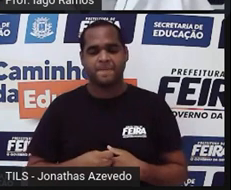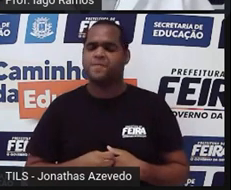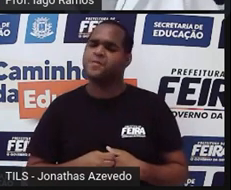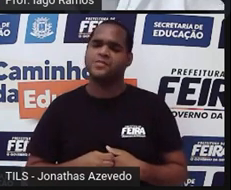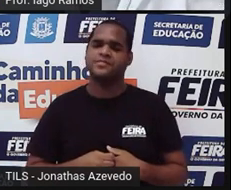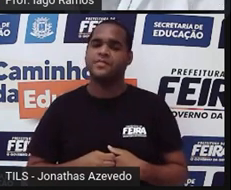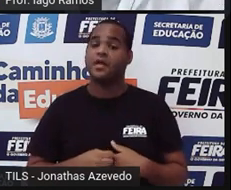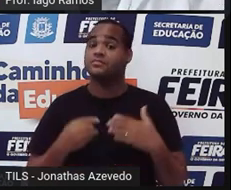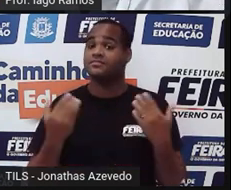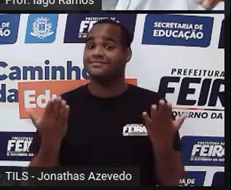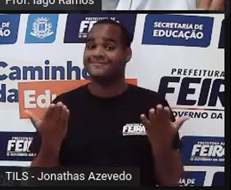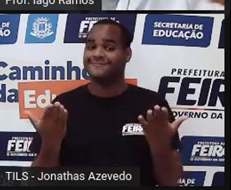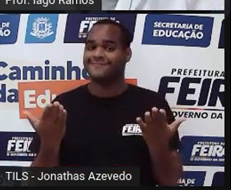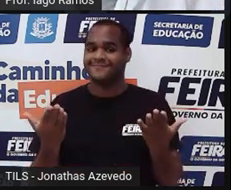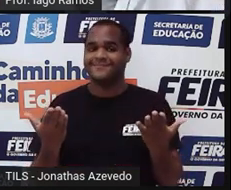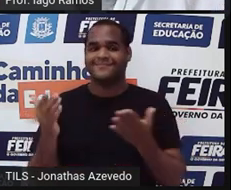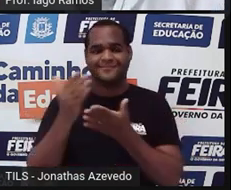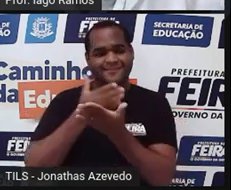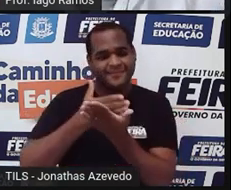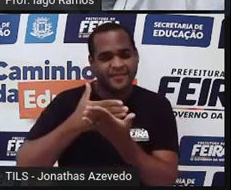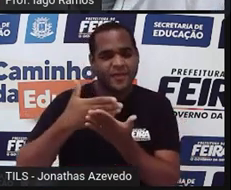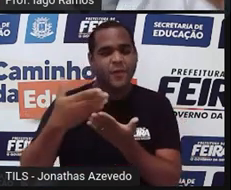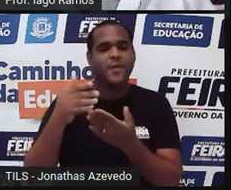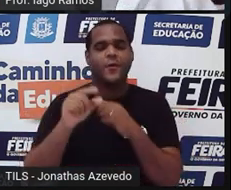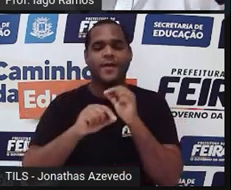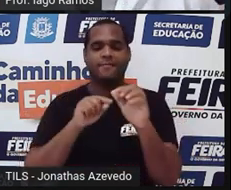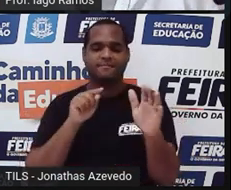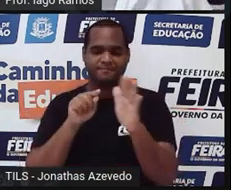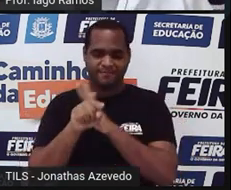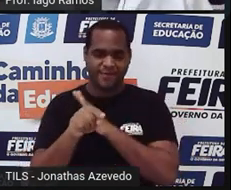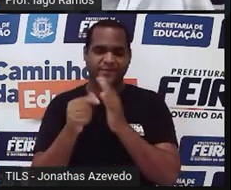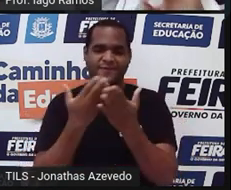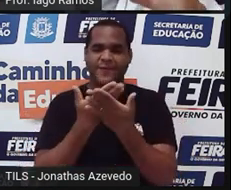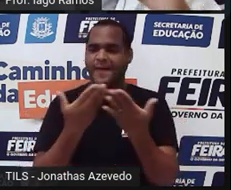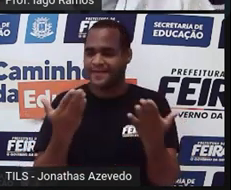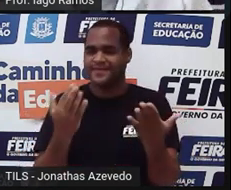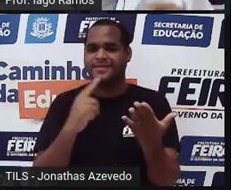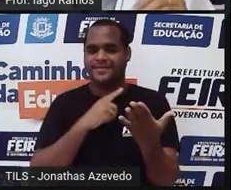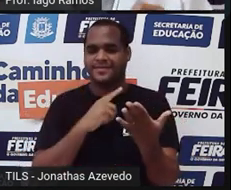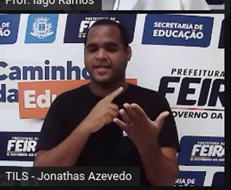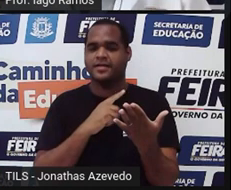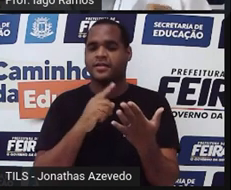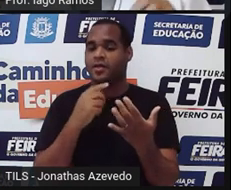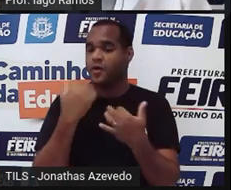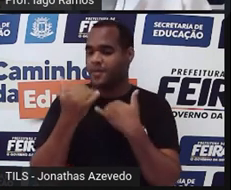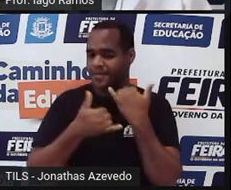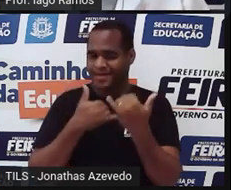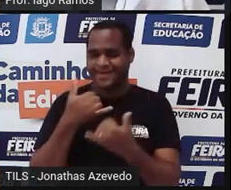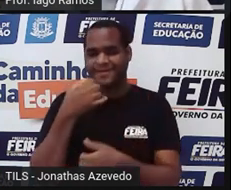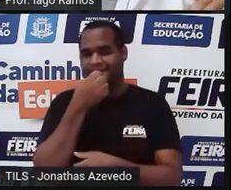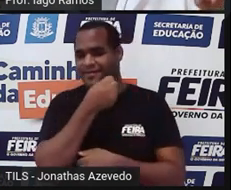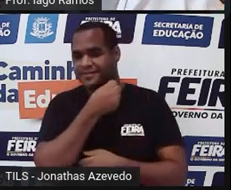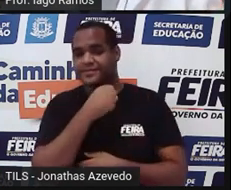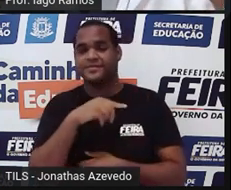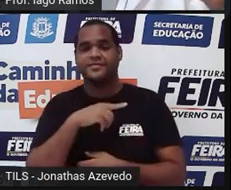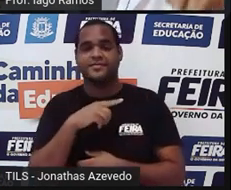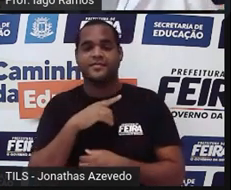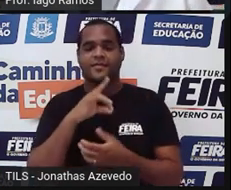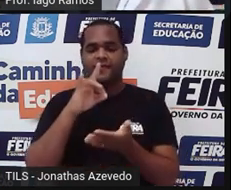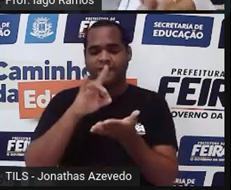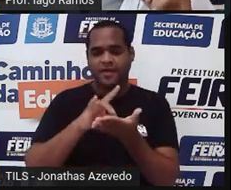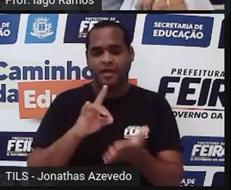deixa eu já começar a fazer perguntas, né? E aí a gente vai brincar aqui rapidinho de